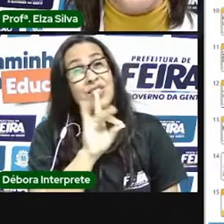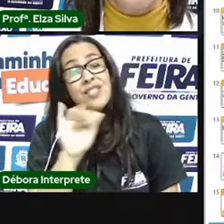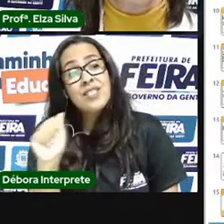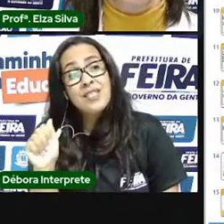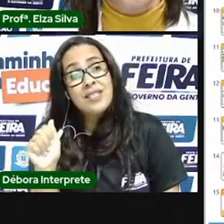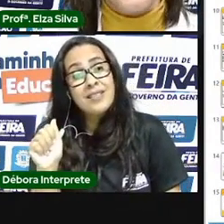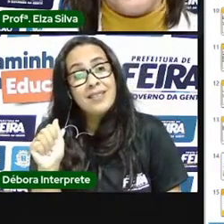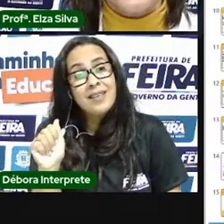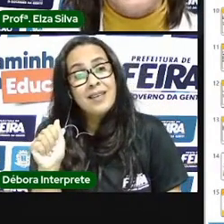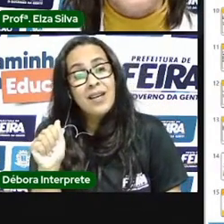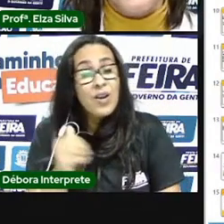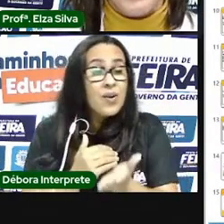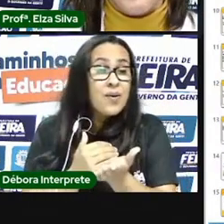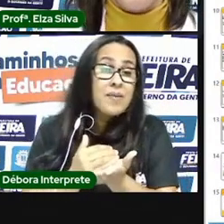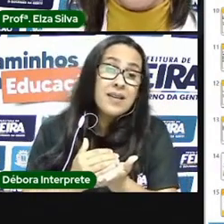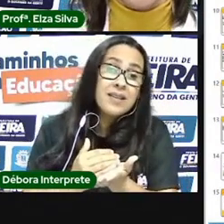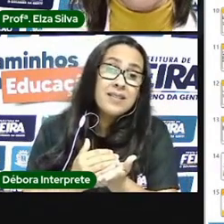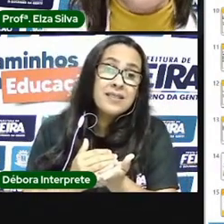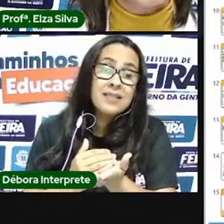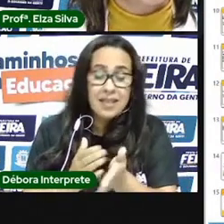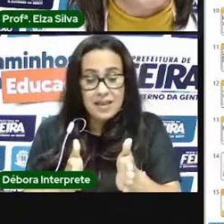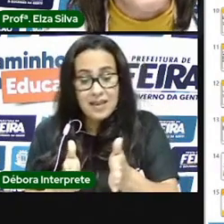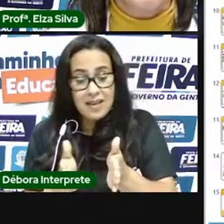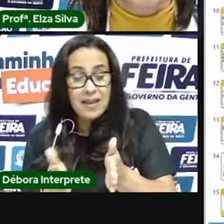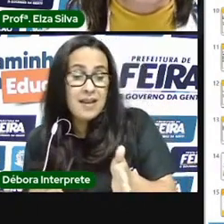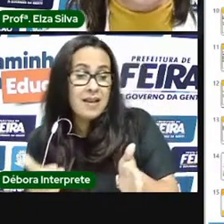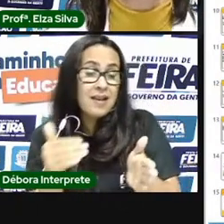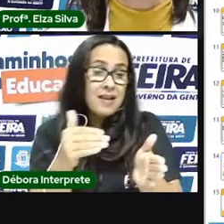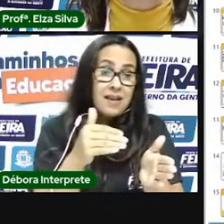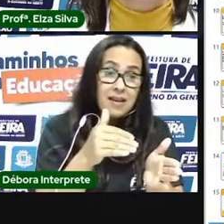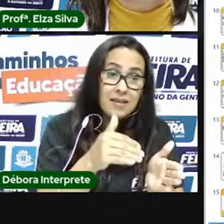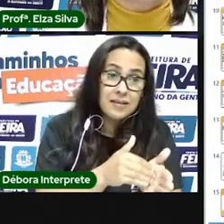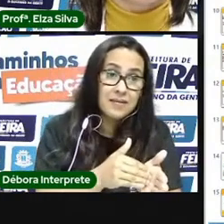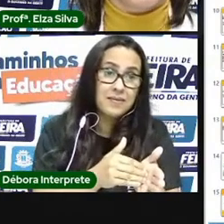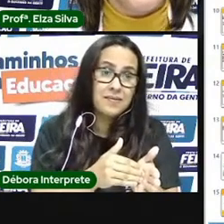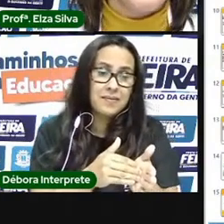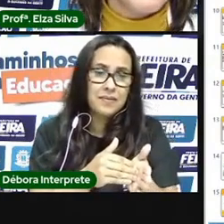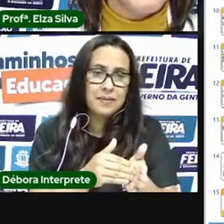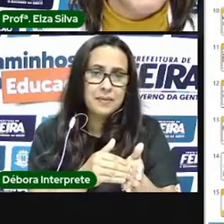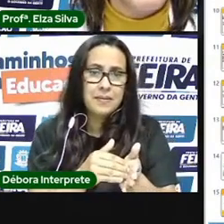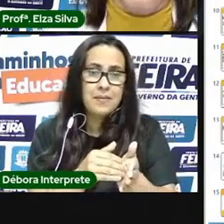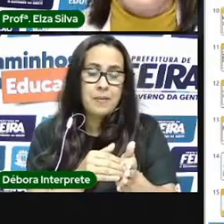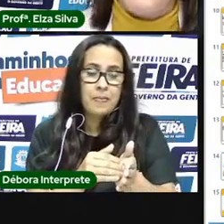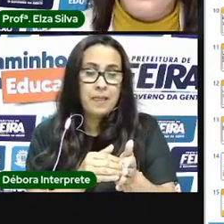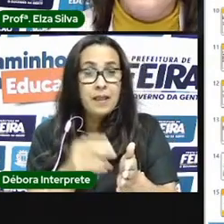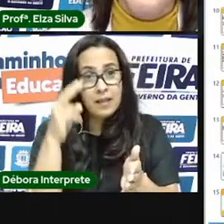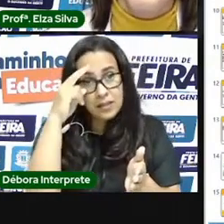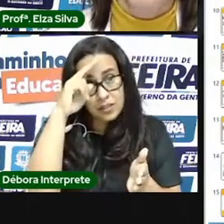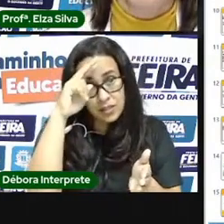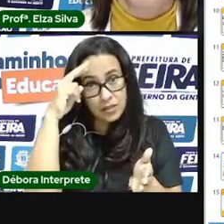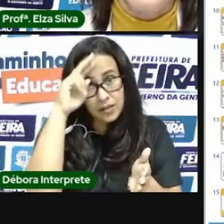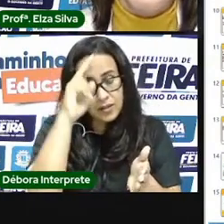meio e fim um recurso muito utilizado nas histórias em quadrinhos são os